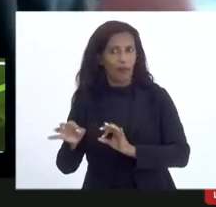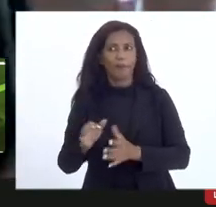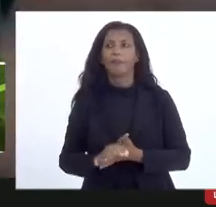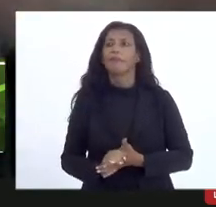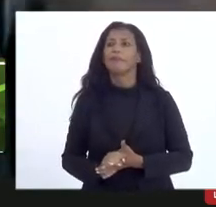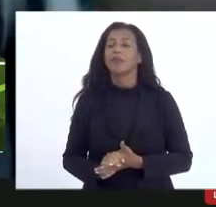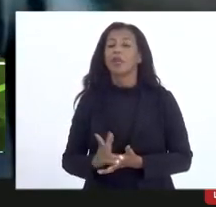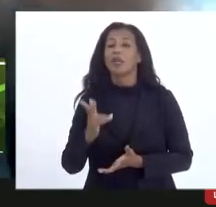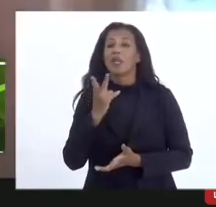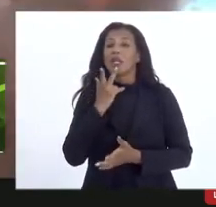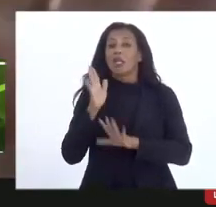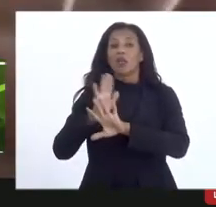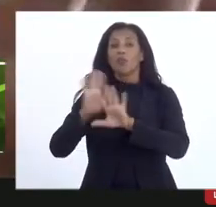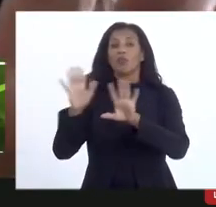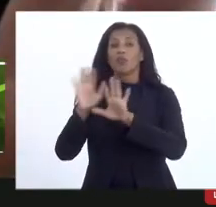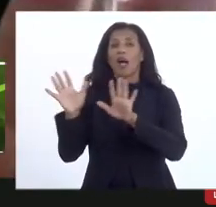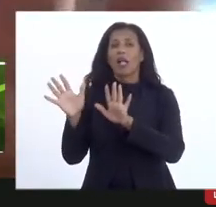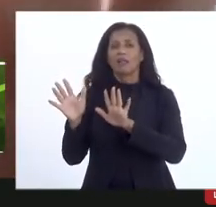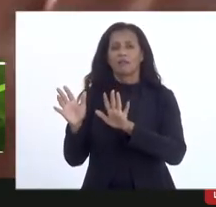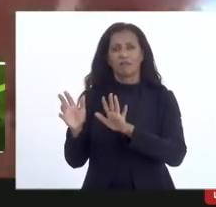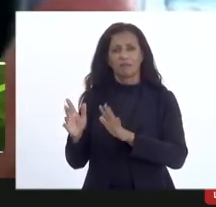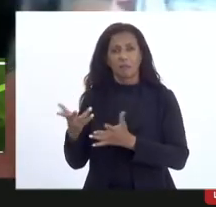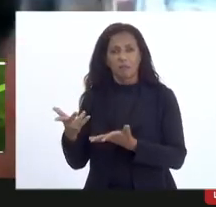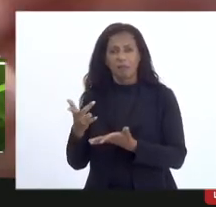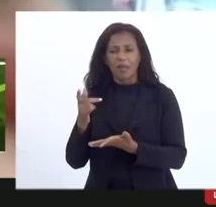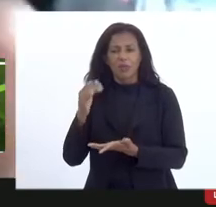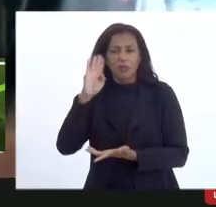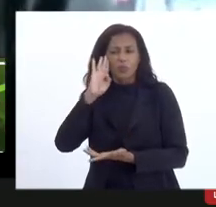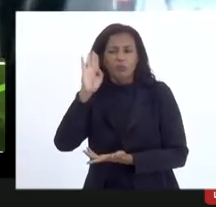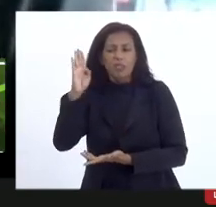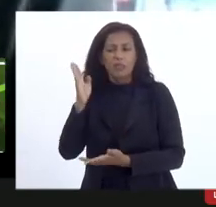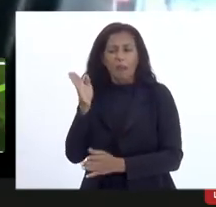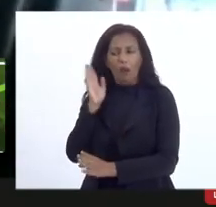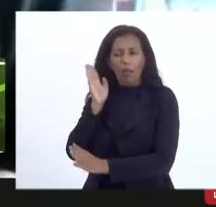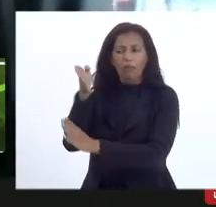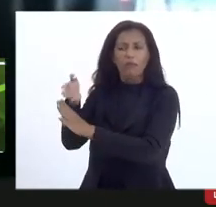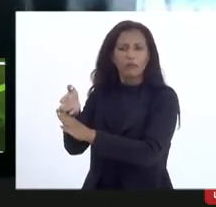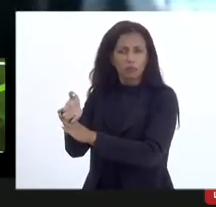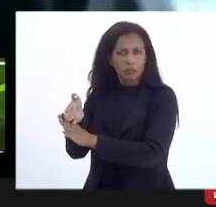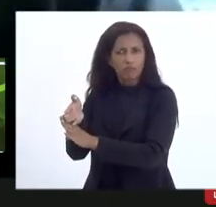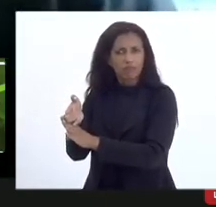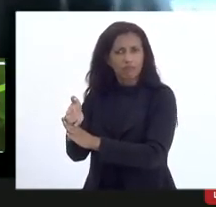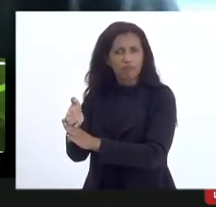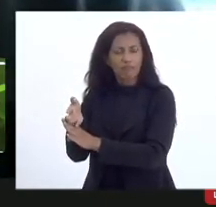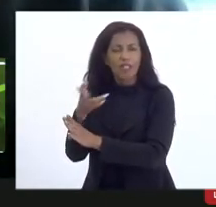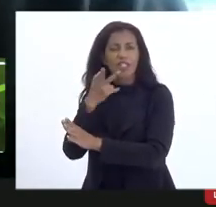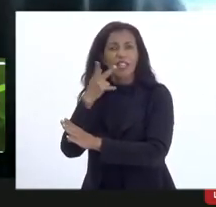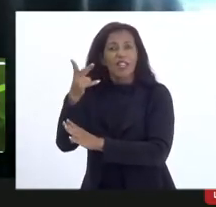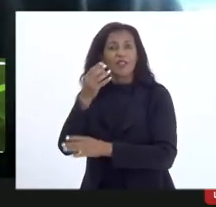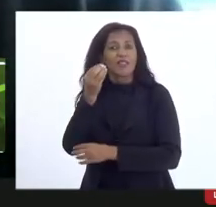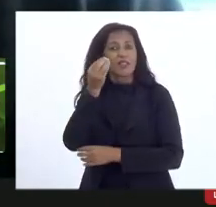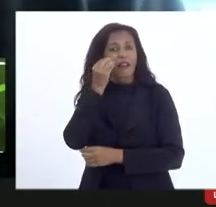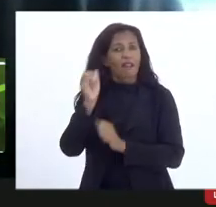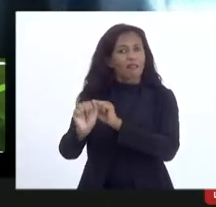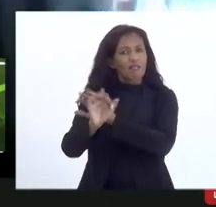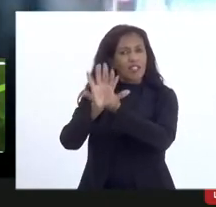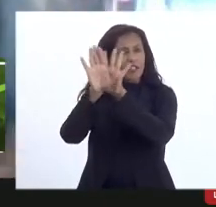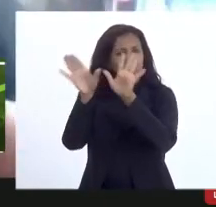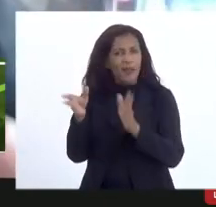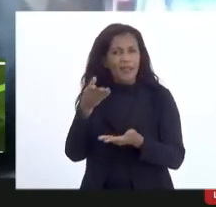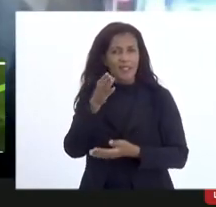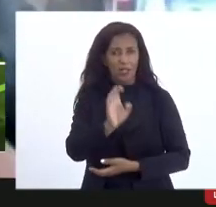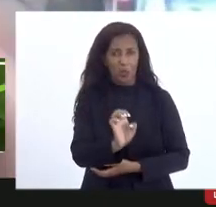não diz que não será mas diz o o essencial é isso e aí você vai para a transparência do Jorge Eduardo